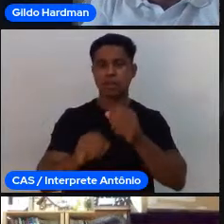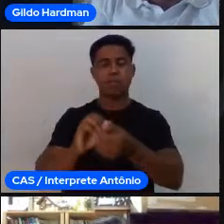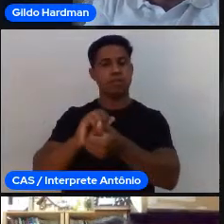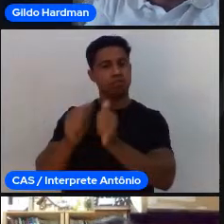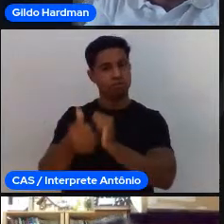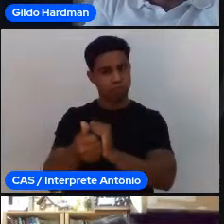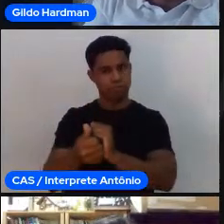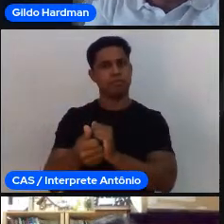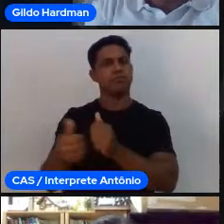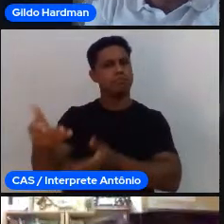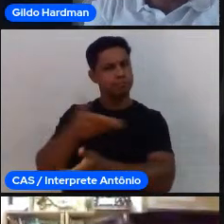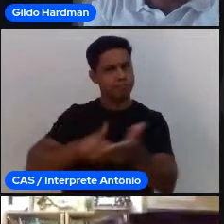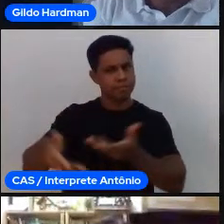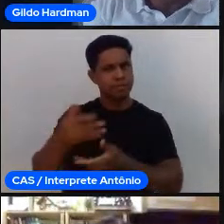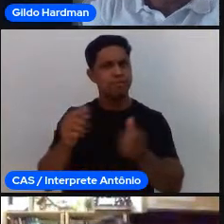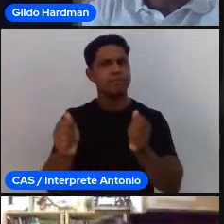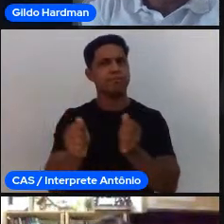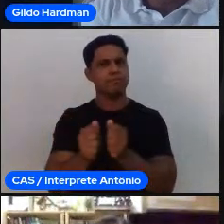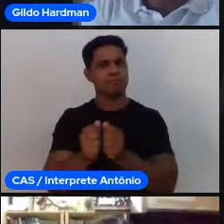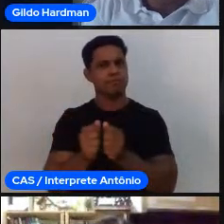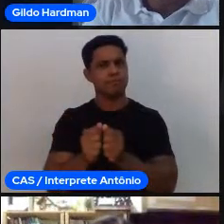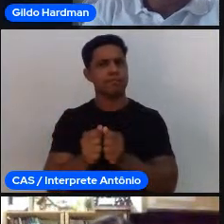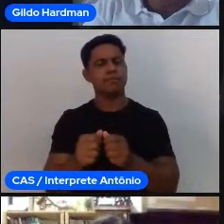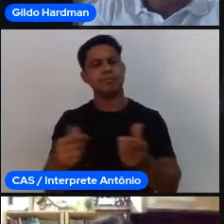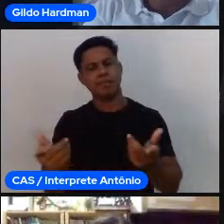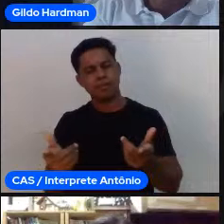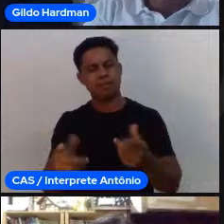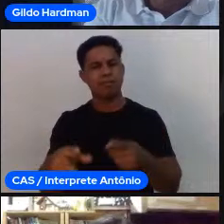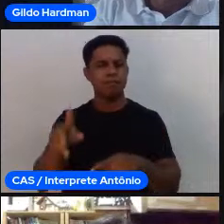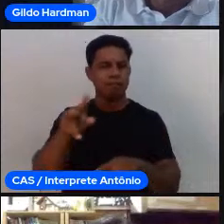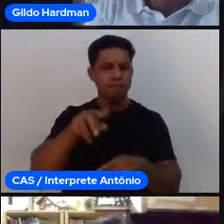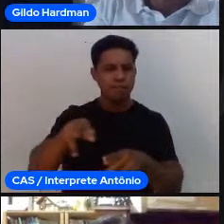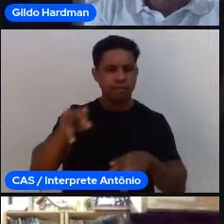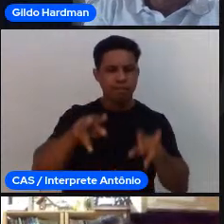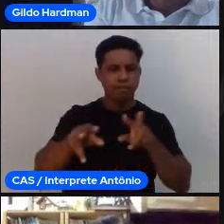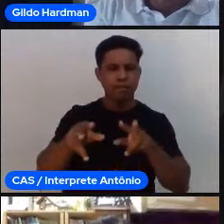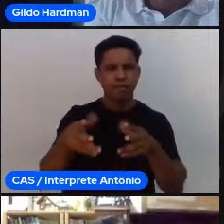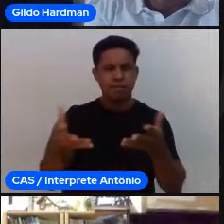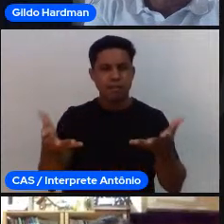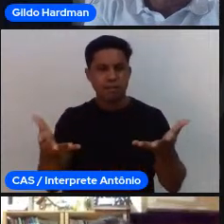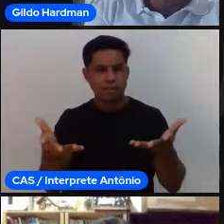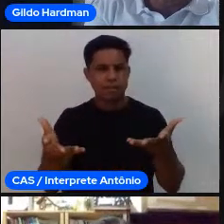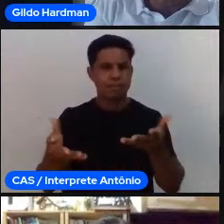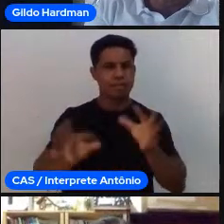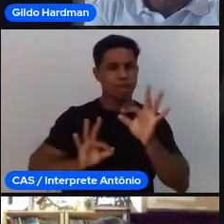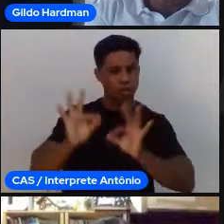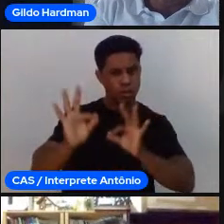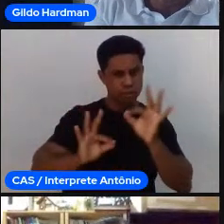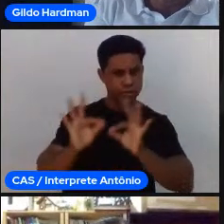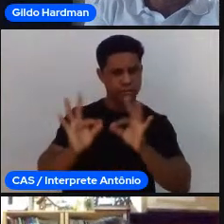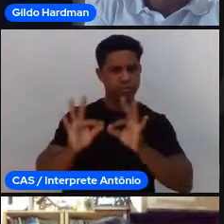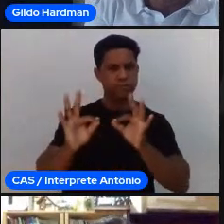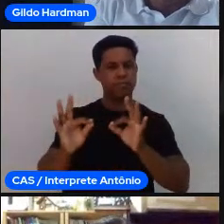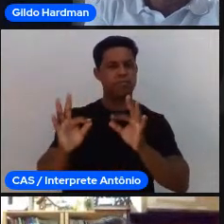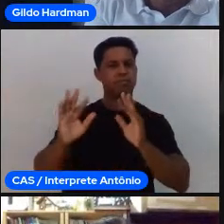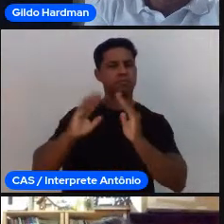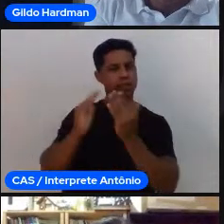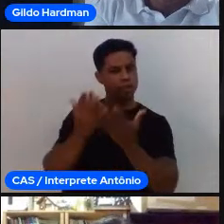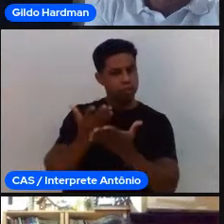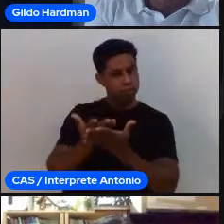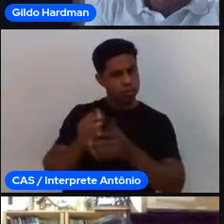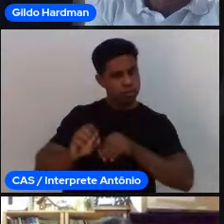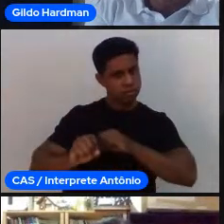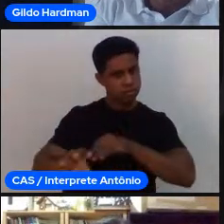ONGs. Aí vocês vão perguntar, mas Larissa, essas organizações não primam pela educação, pela formação e não pelo